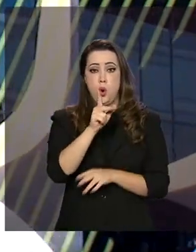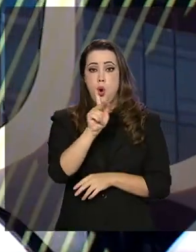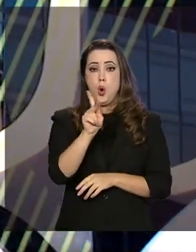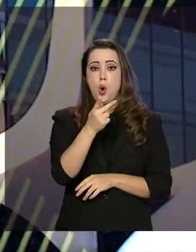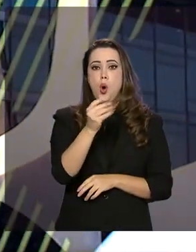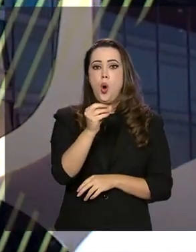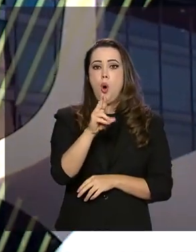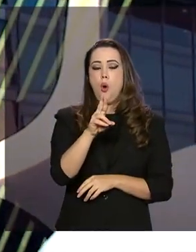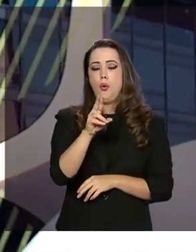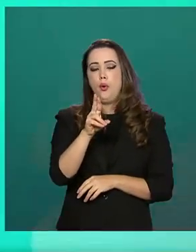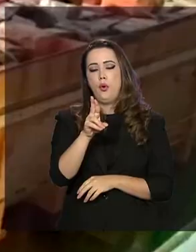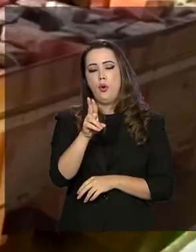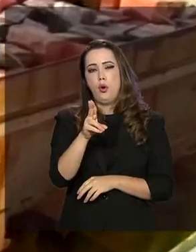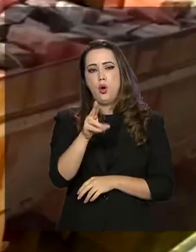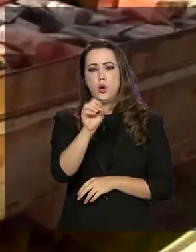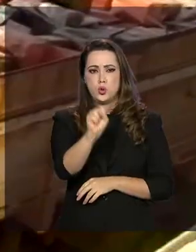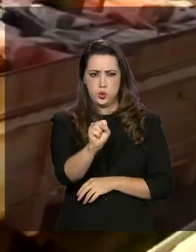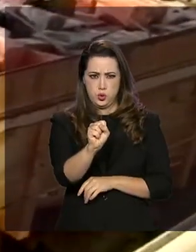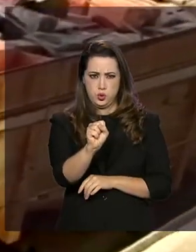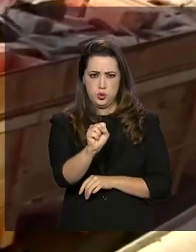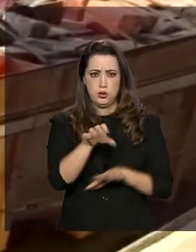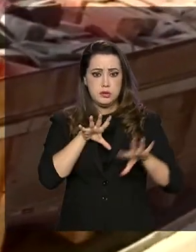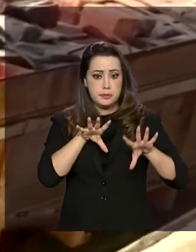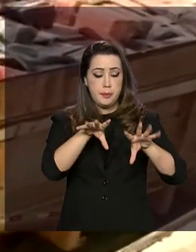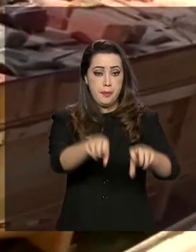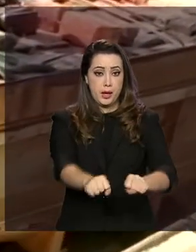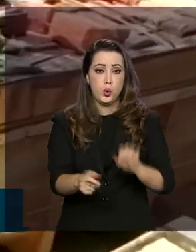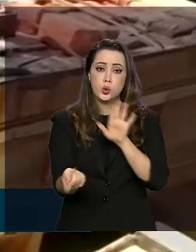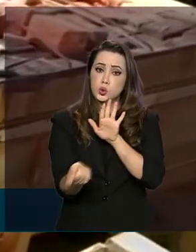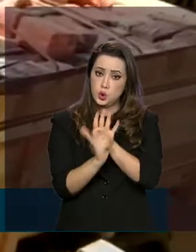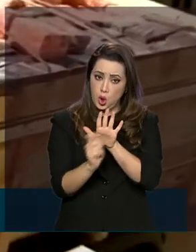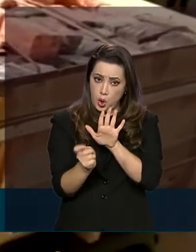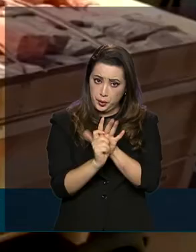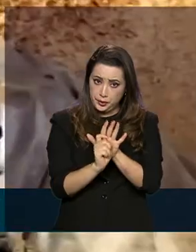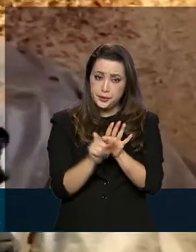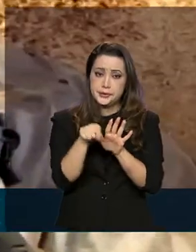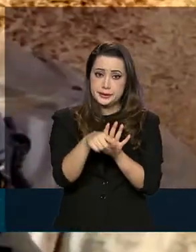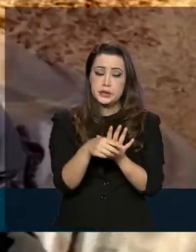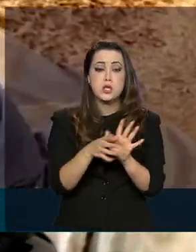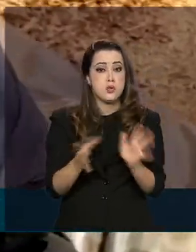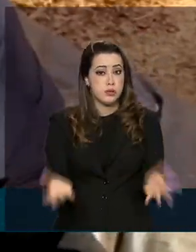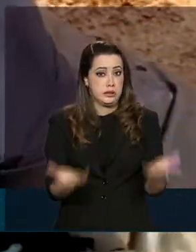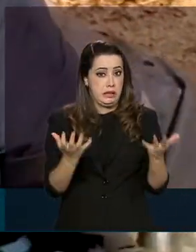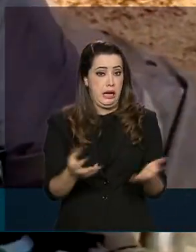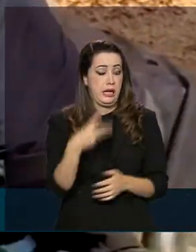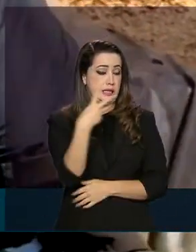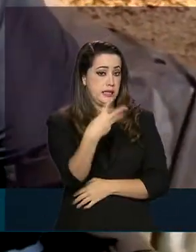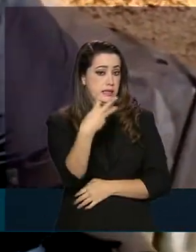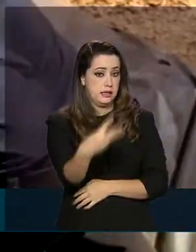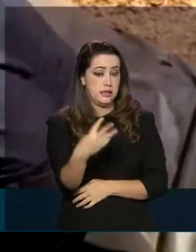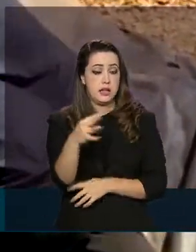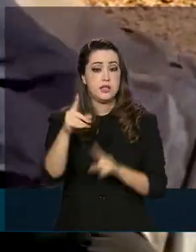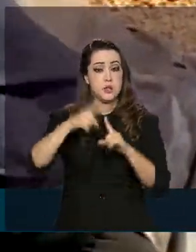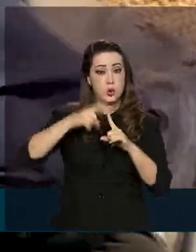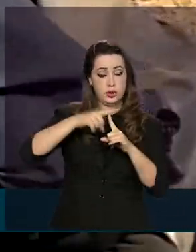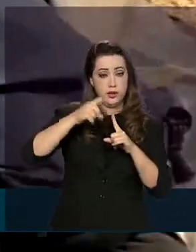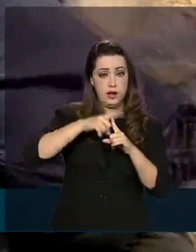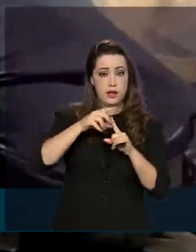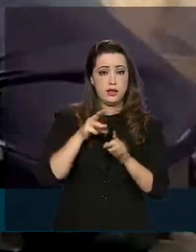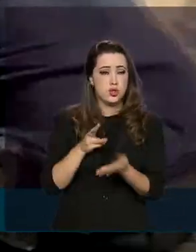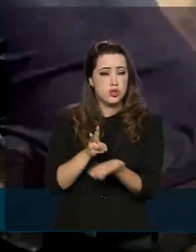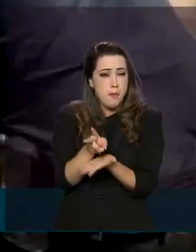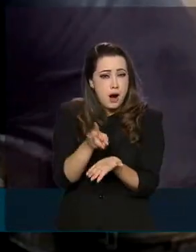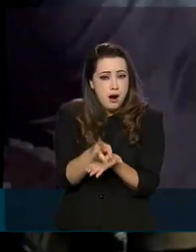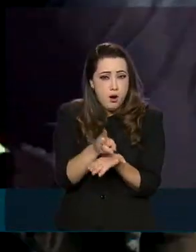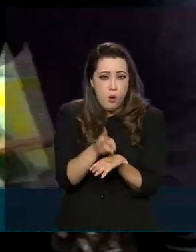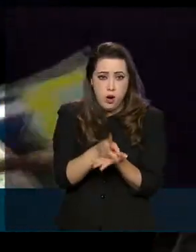história do país. Uma carga com 33 toneladas de maconha foi apreendida em um caminhão bitrem na região de